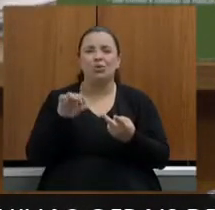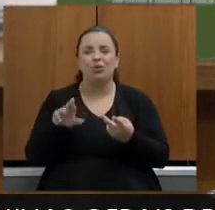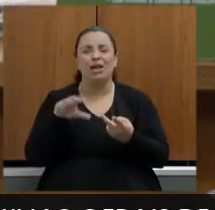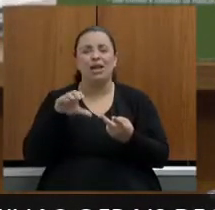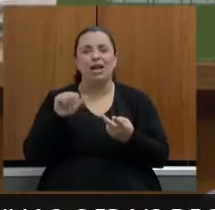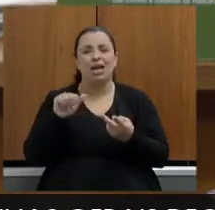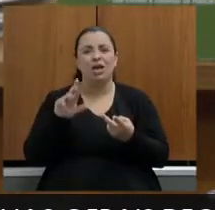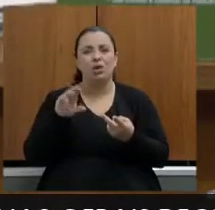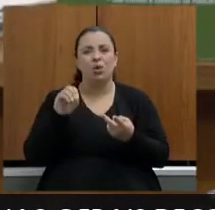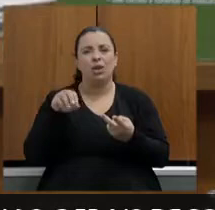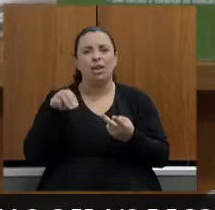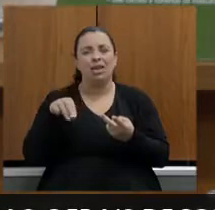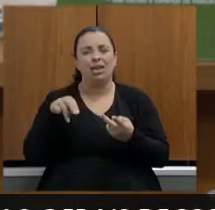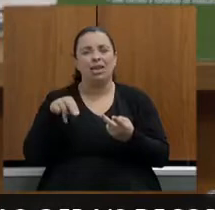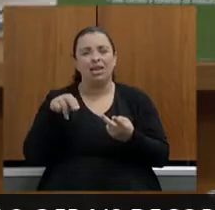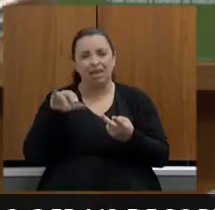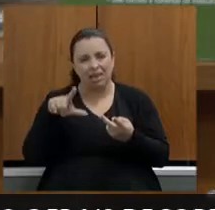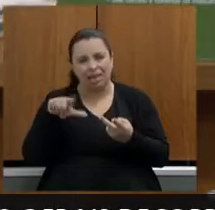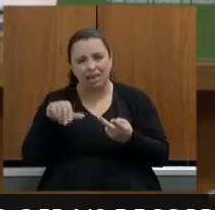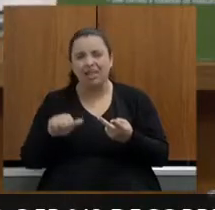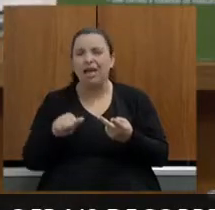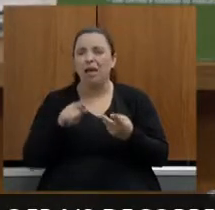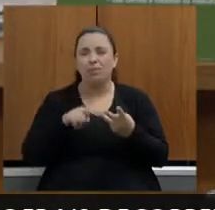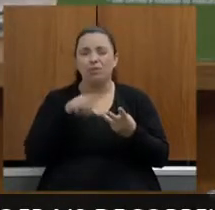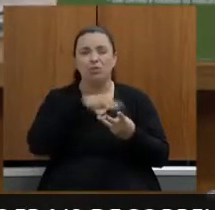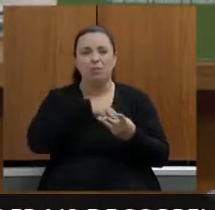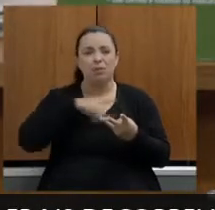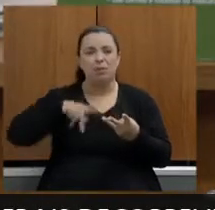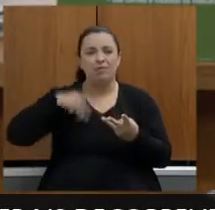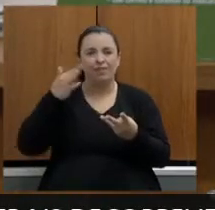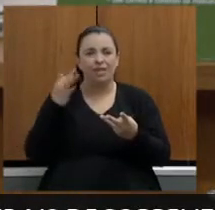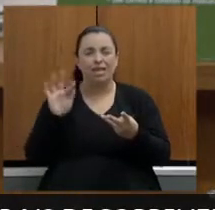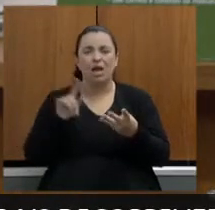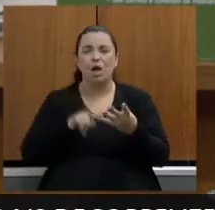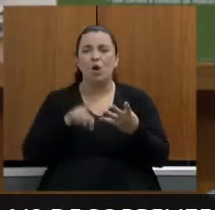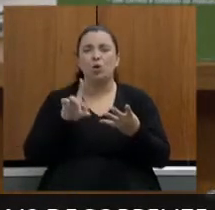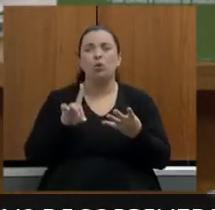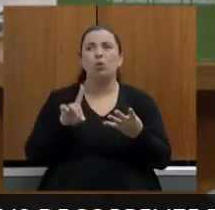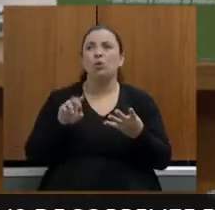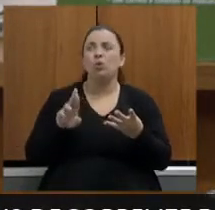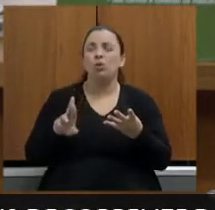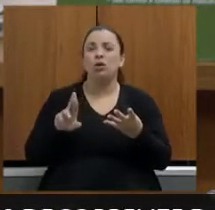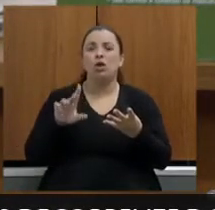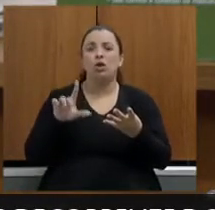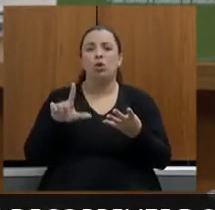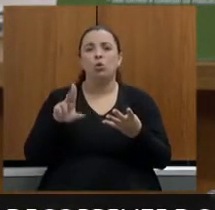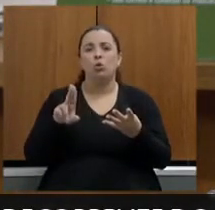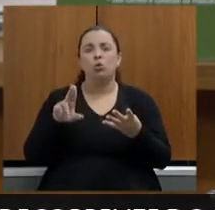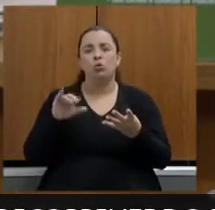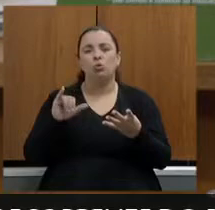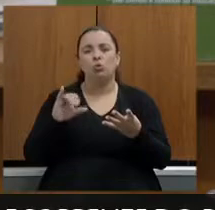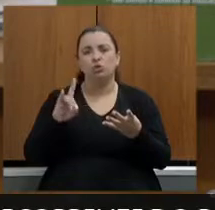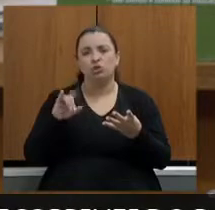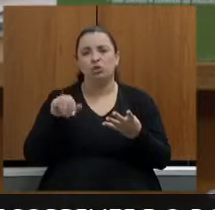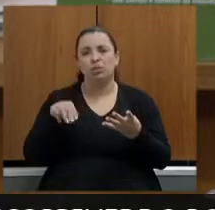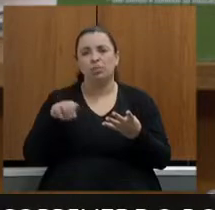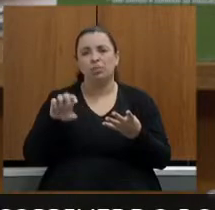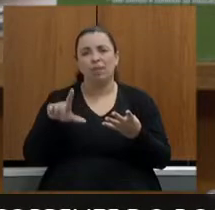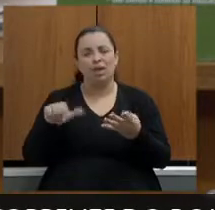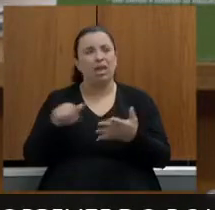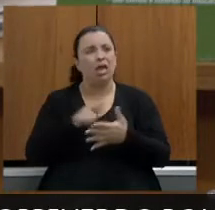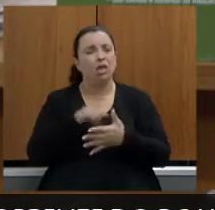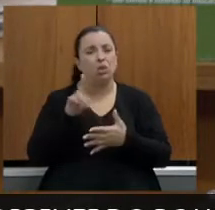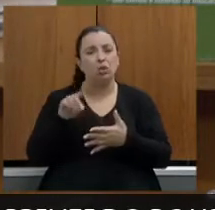Edilson Vitorelli doutor Carlos de Bruno doutora Ludmilla e nós no Ministério Público